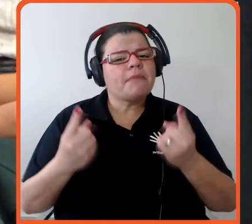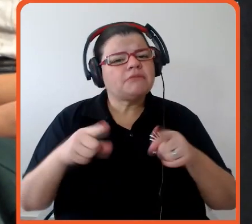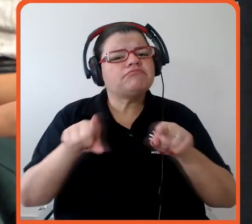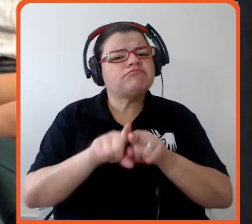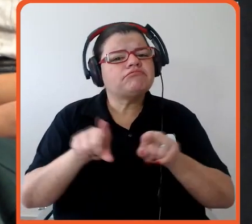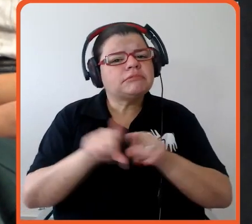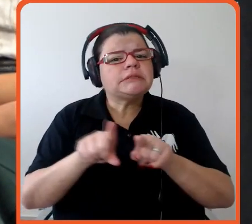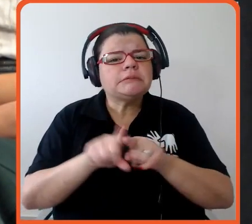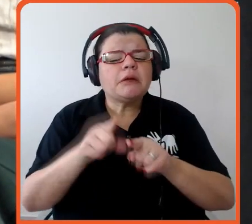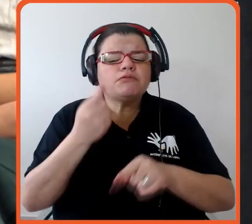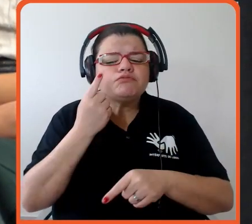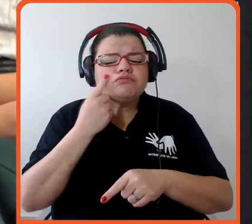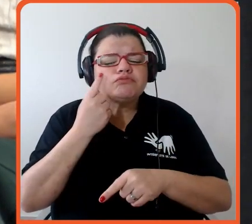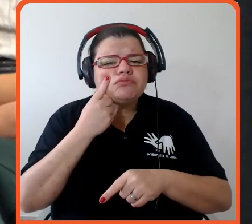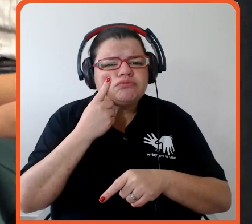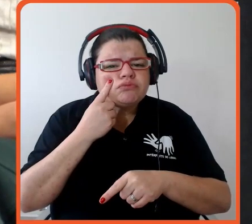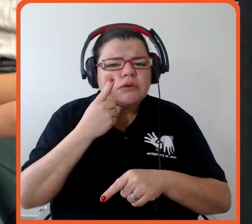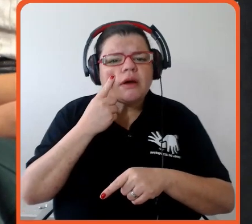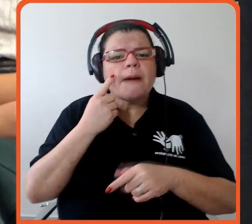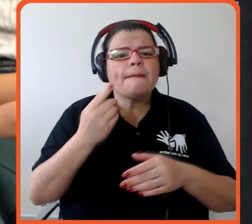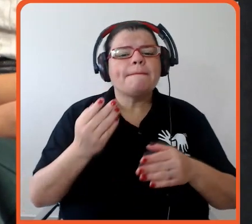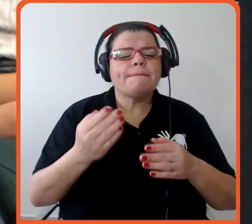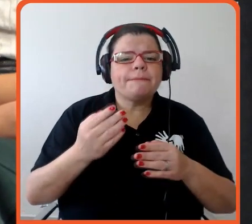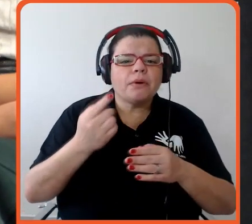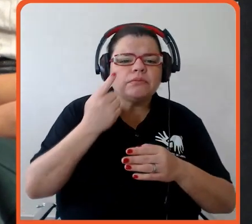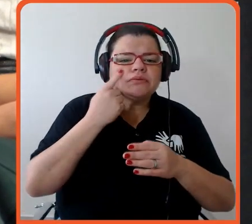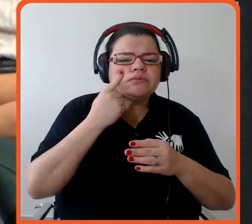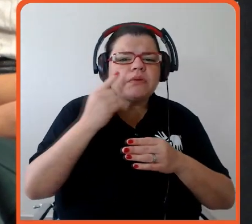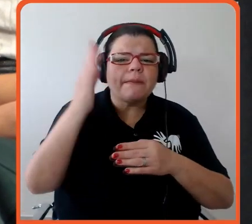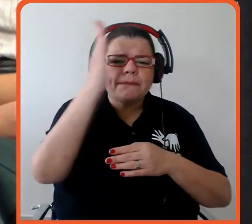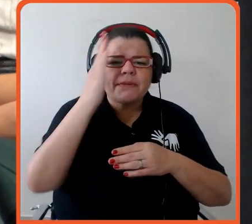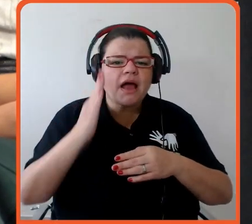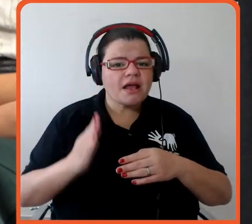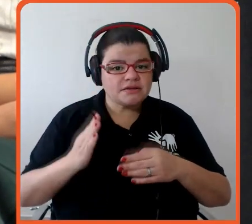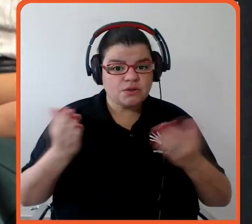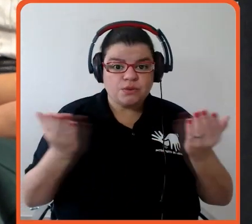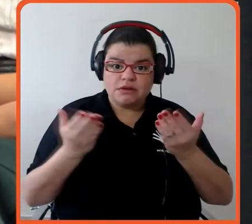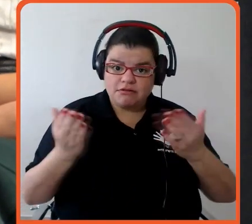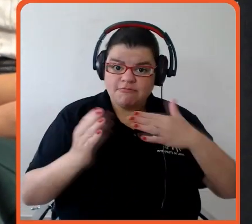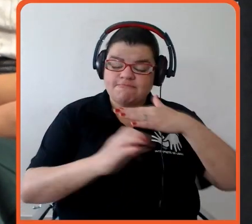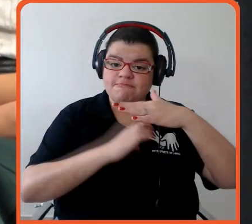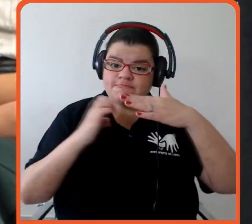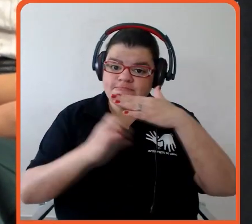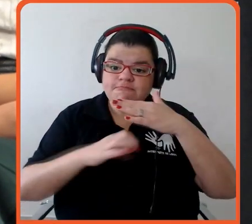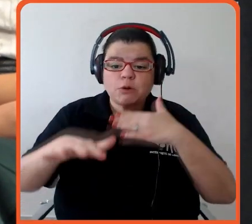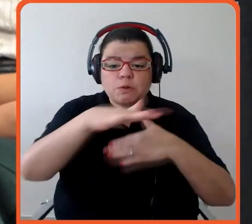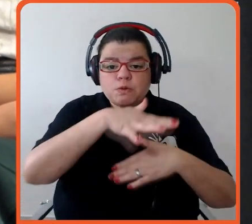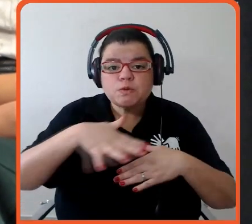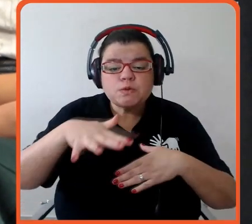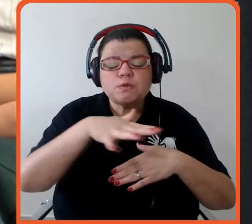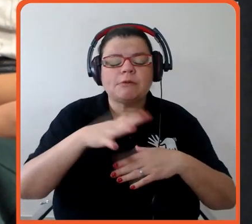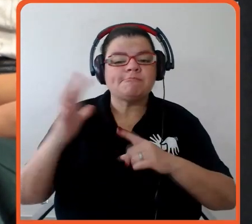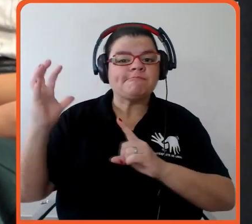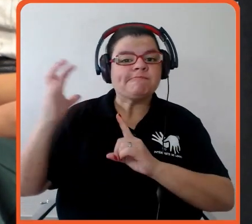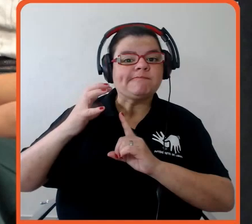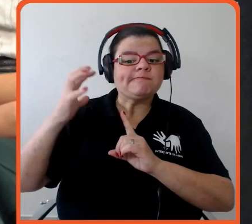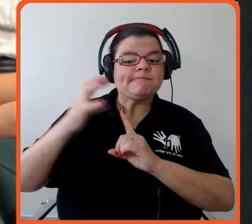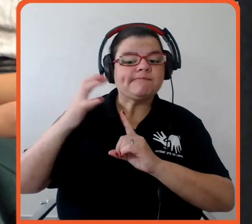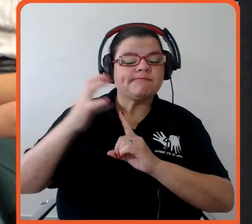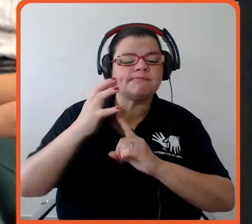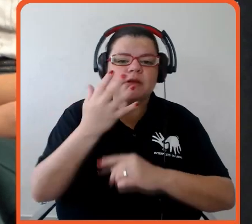para o nosso Brasil, para o nosso mercado aqui no Brasil. Então quais são os impactos que a gente